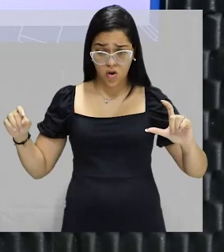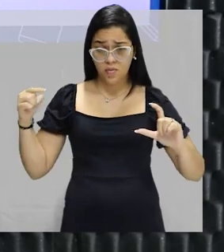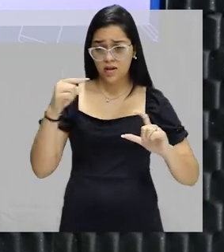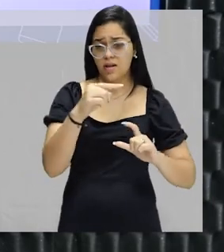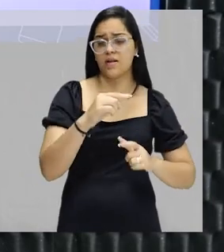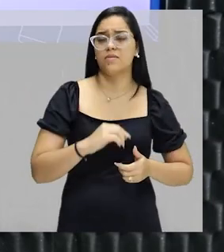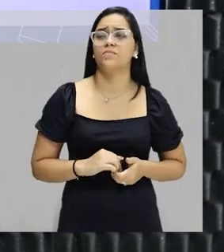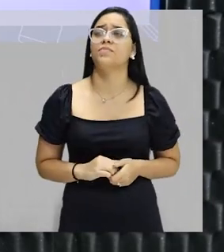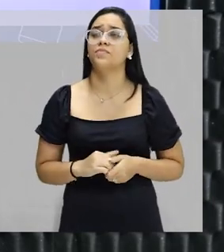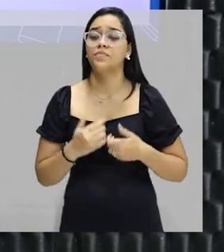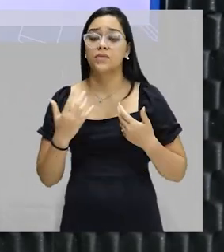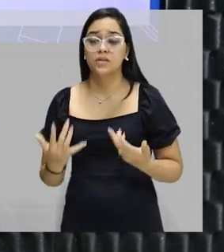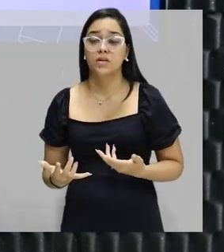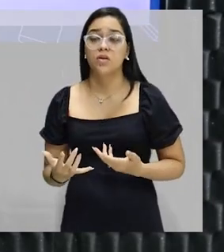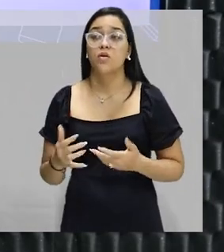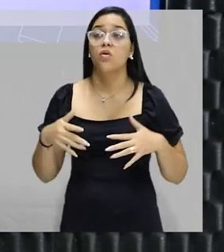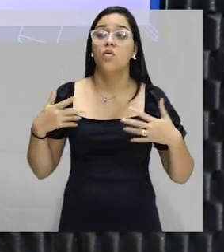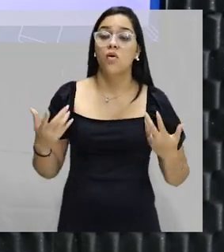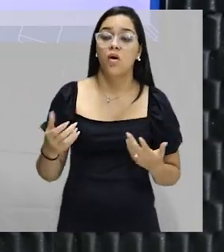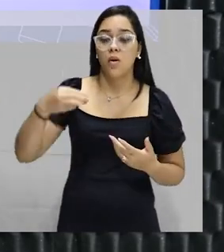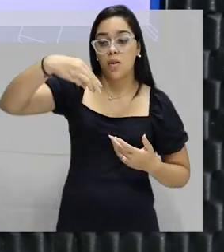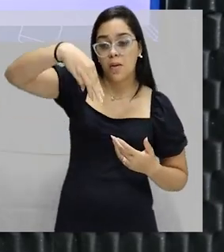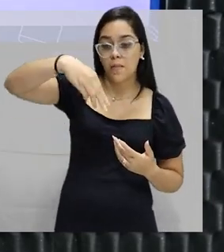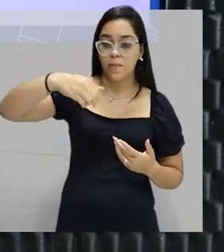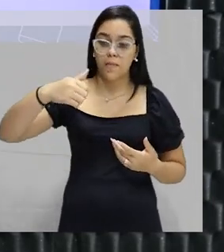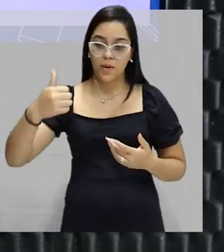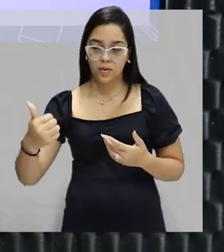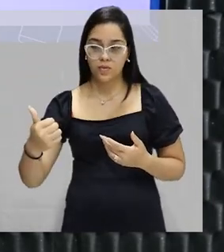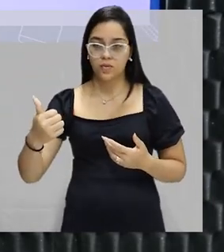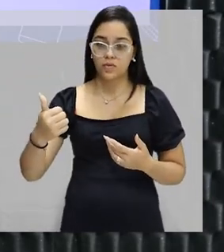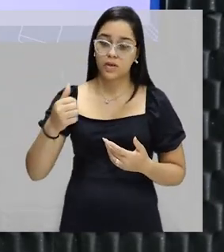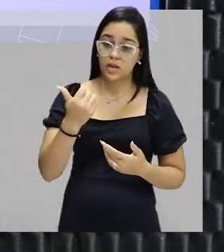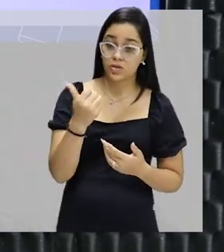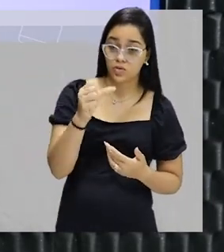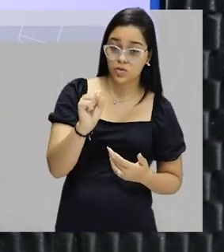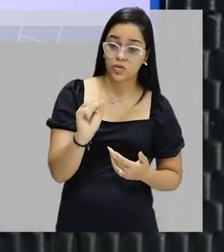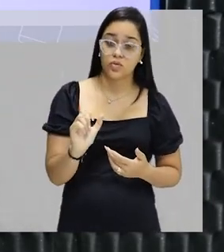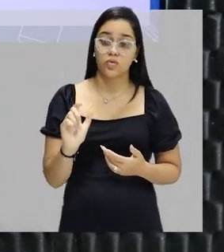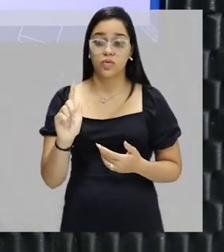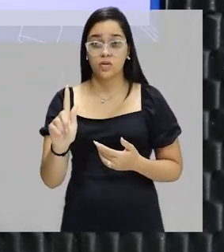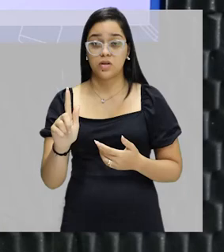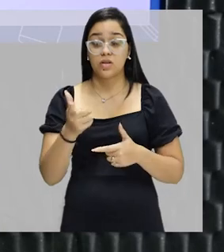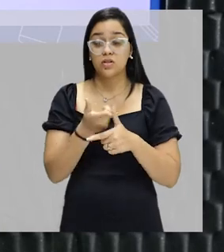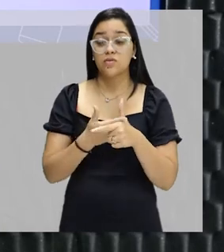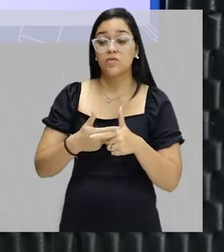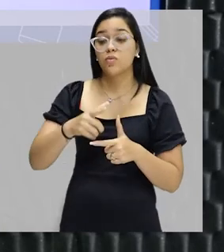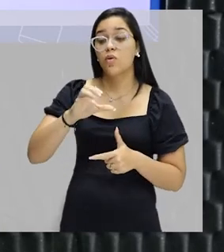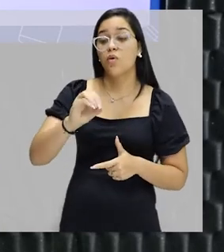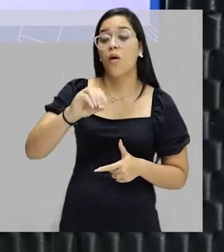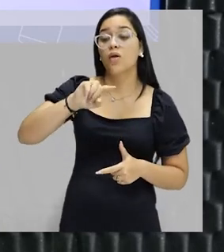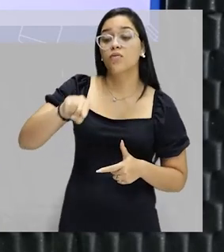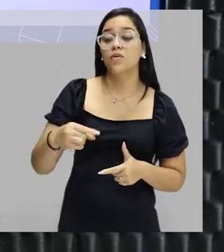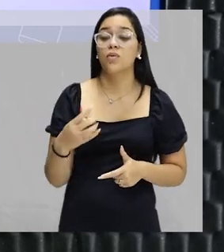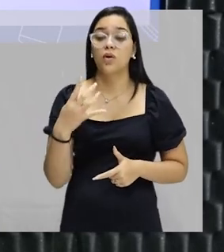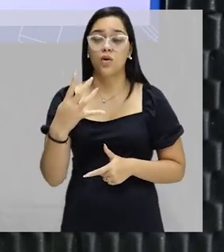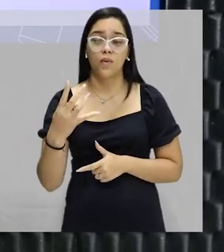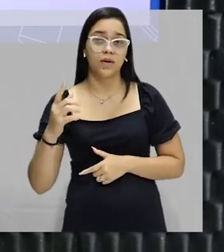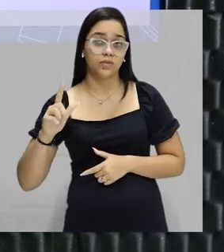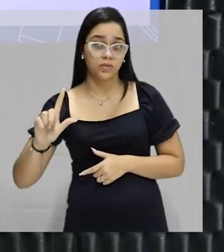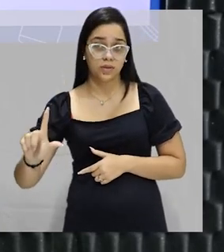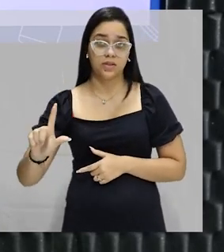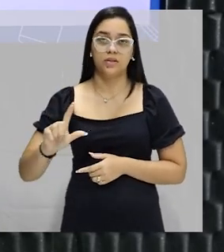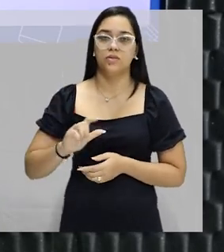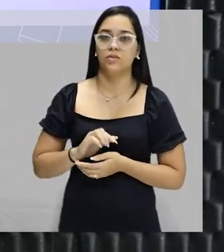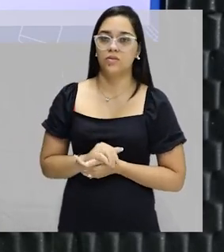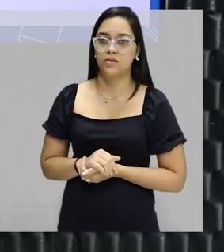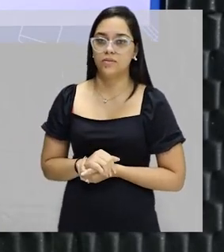expressão. Então, a minha expressão é massa do soluto, que são 18 gramas, dividido pelo volume da solução, só que